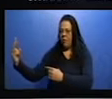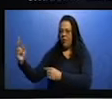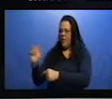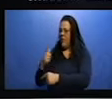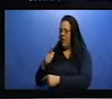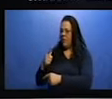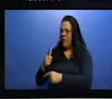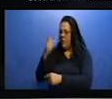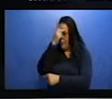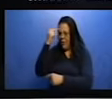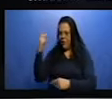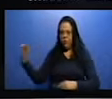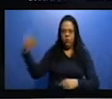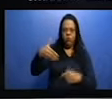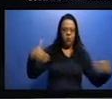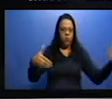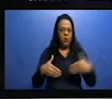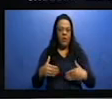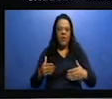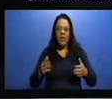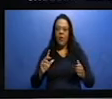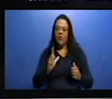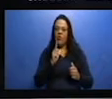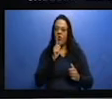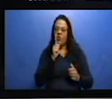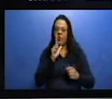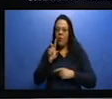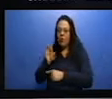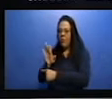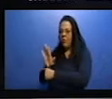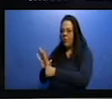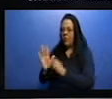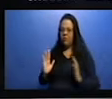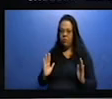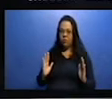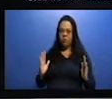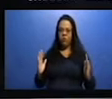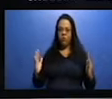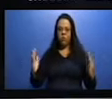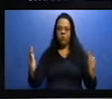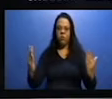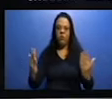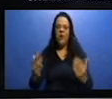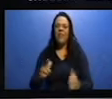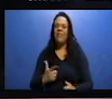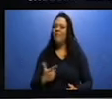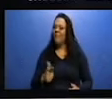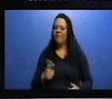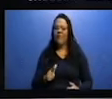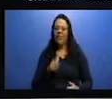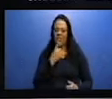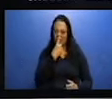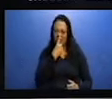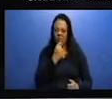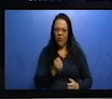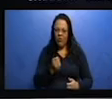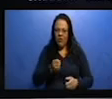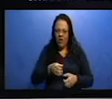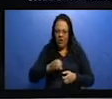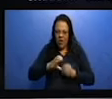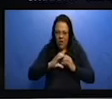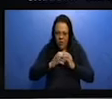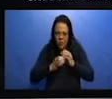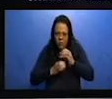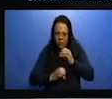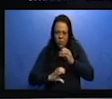transporte público, não se tinha o transporte público. E o saneamento básico também não. O acesso à água, esgoto